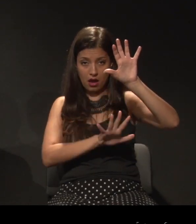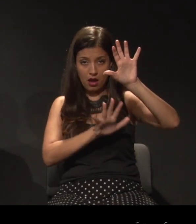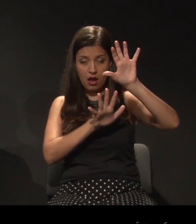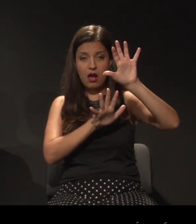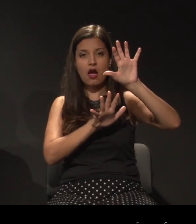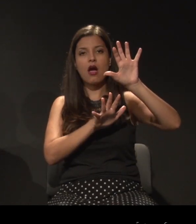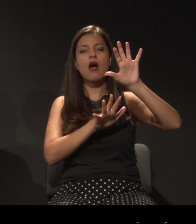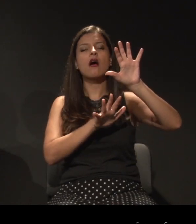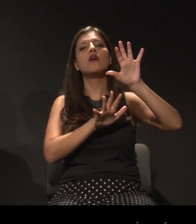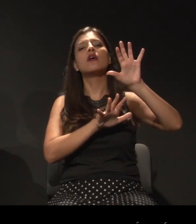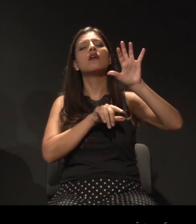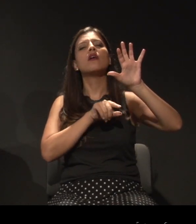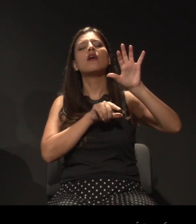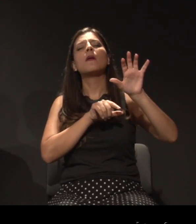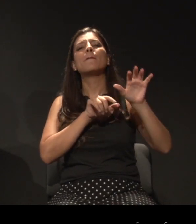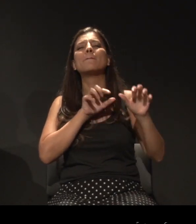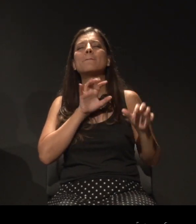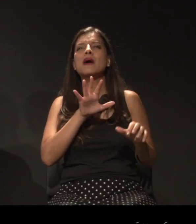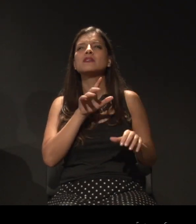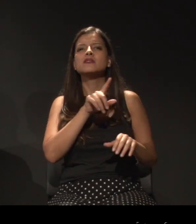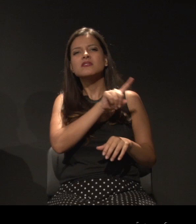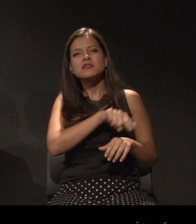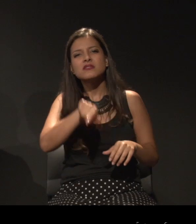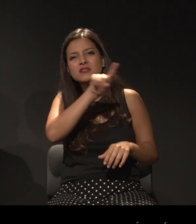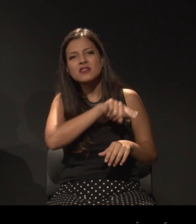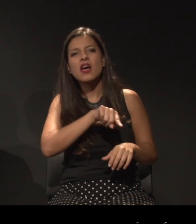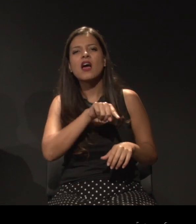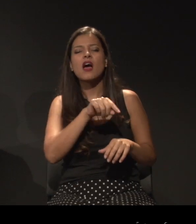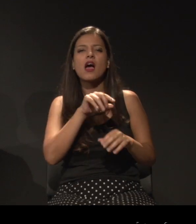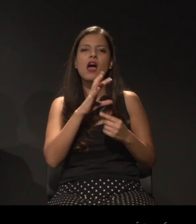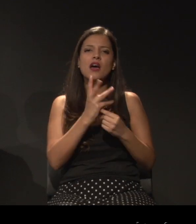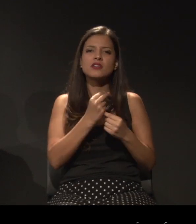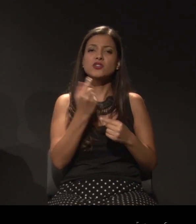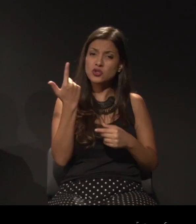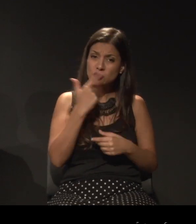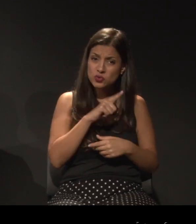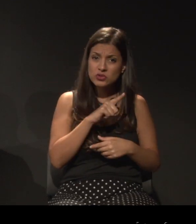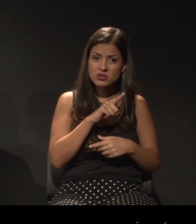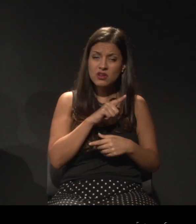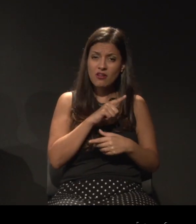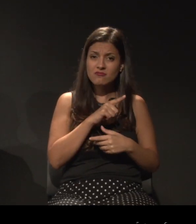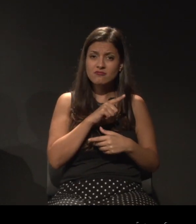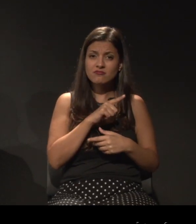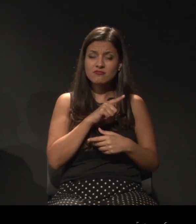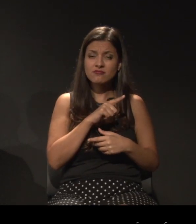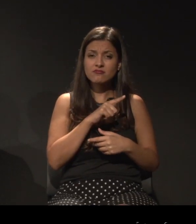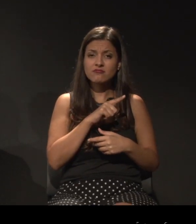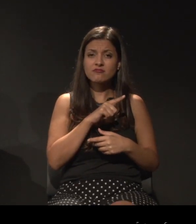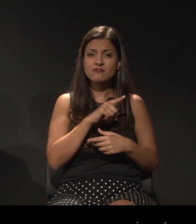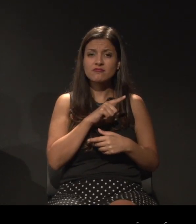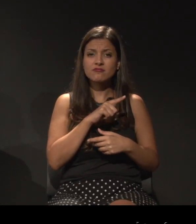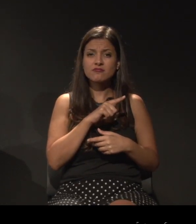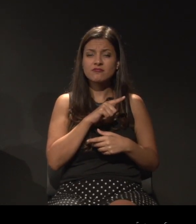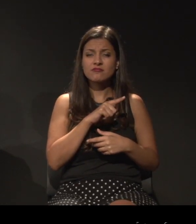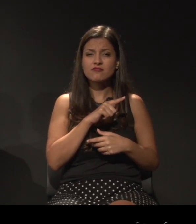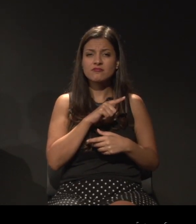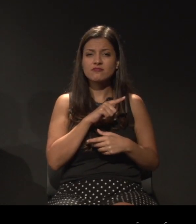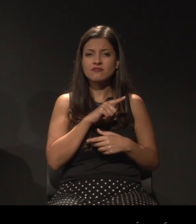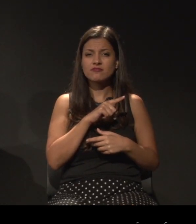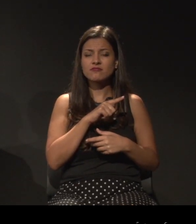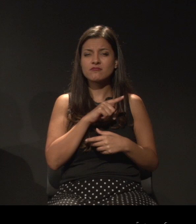Para que esses artistas pudessem se colocar, eles tiveram que impor